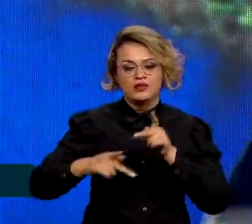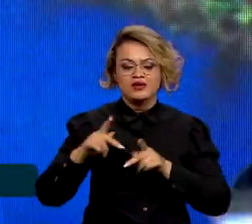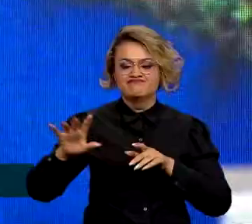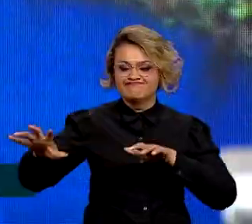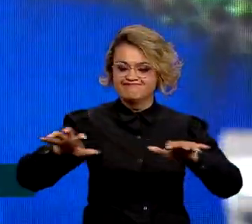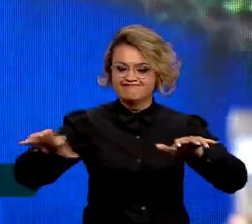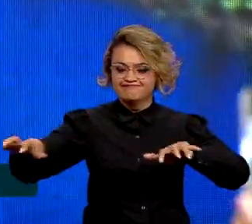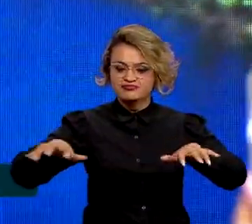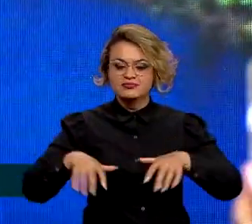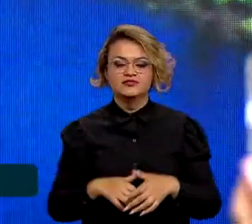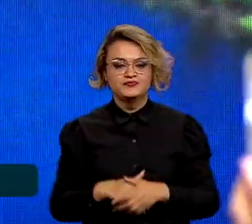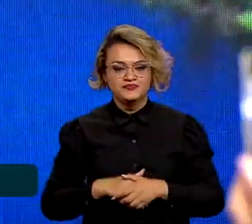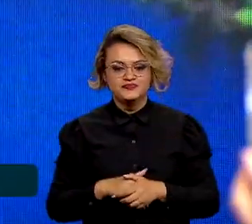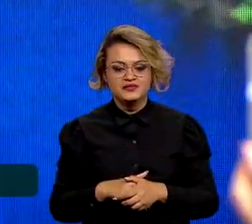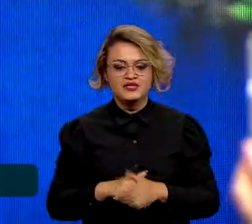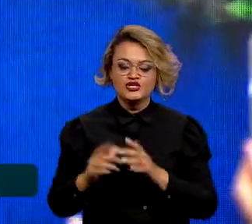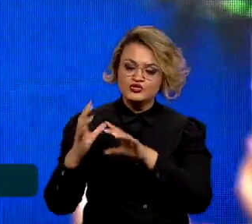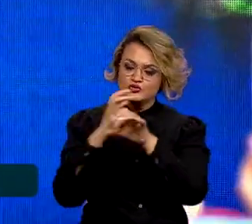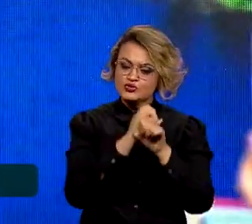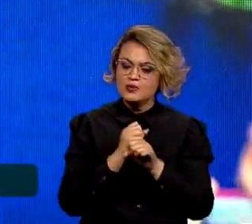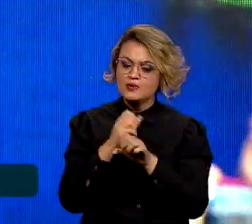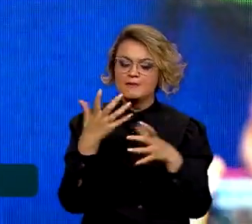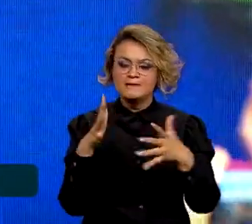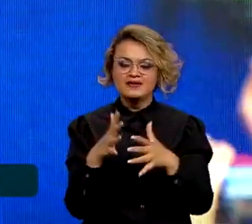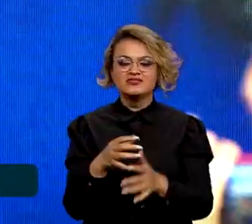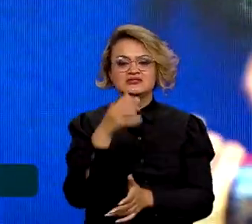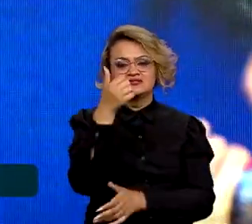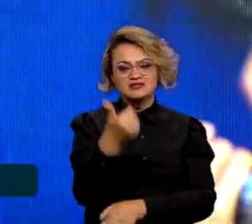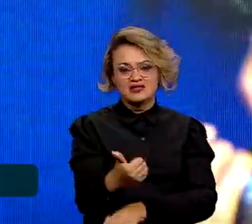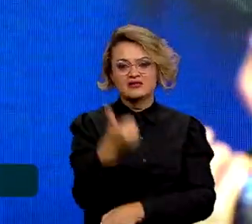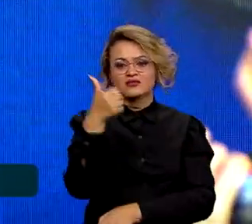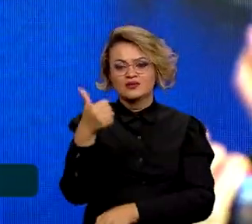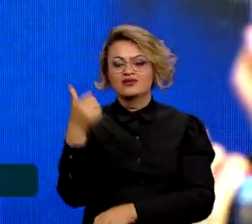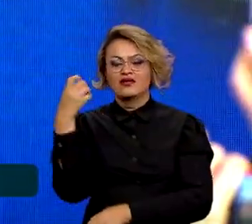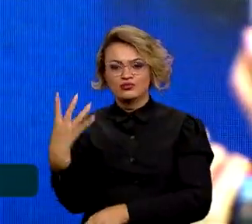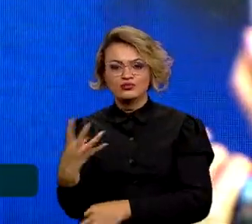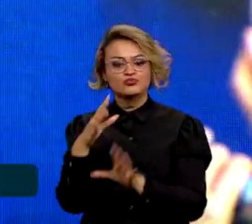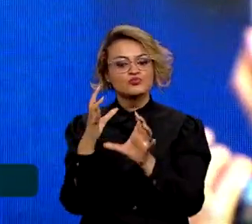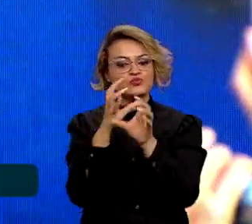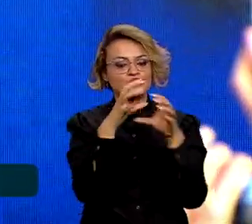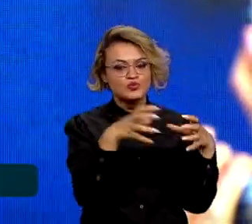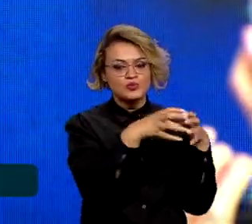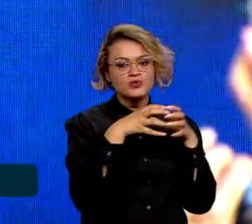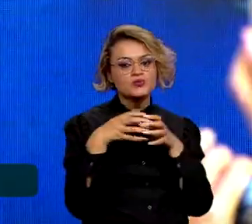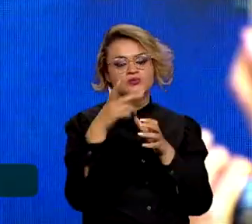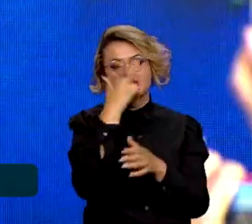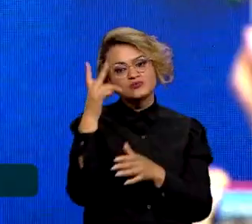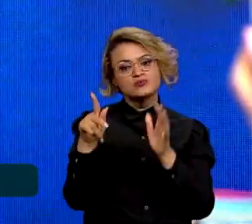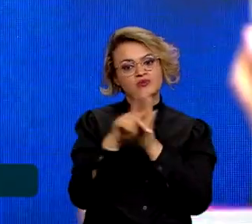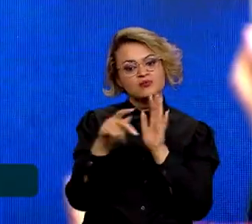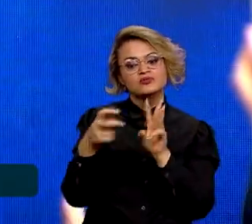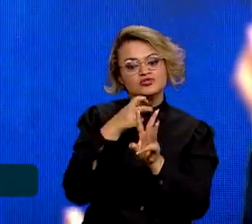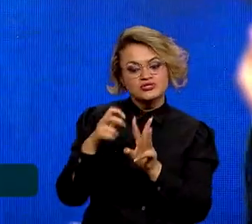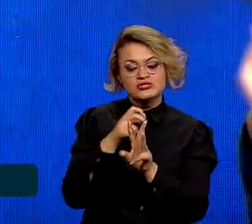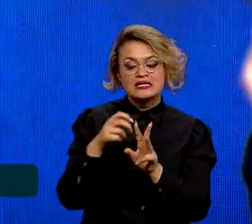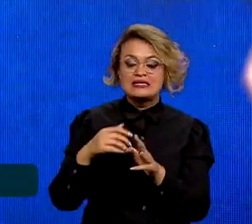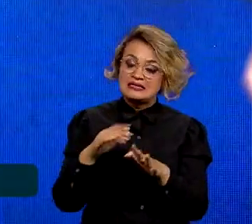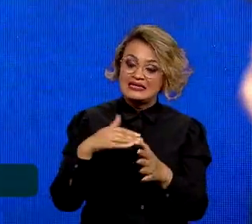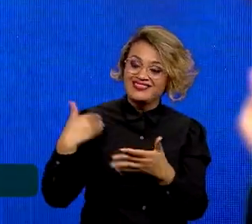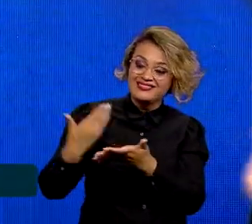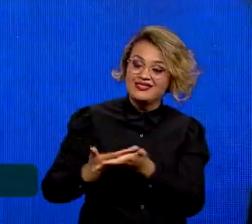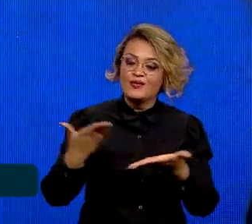isolados, que somam em média 114 grupos de pessoas indígenas que ainda não